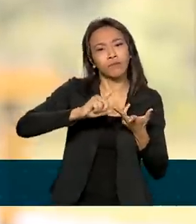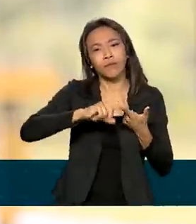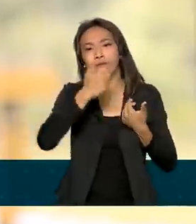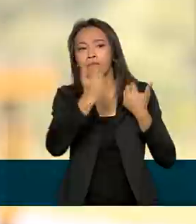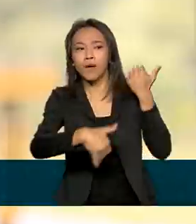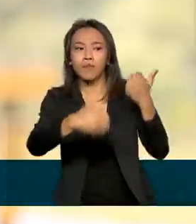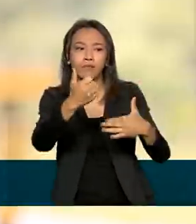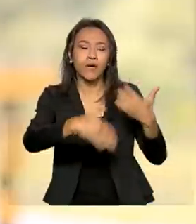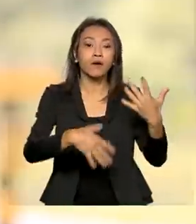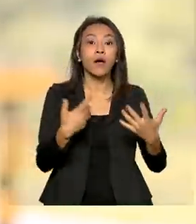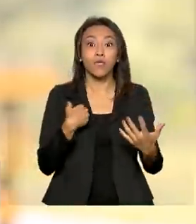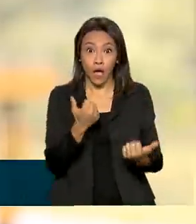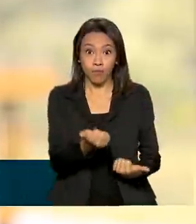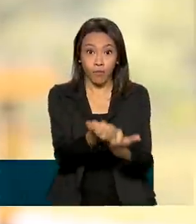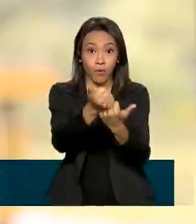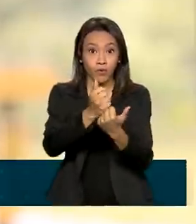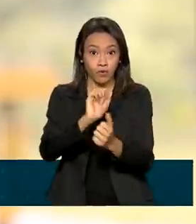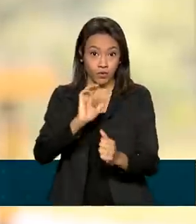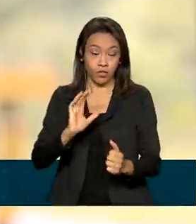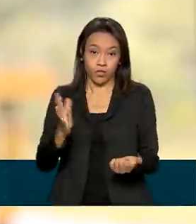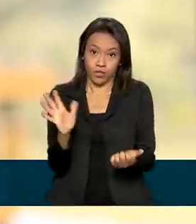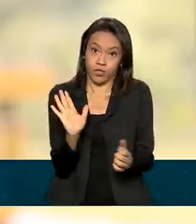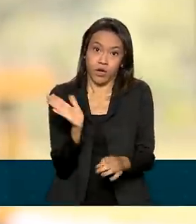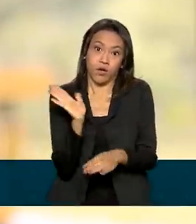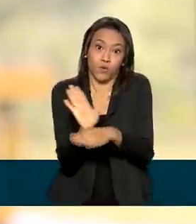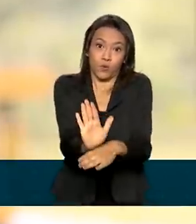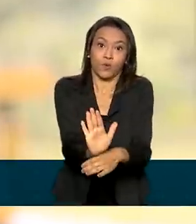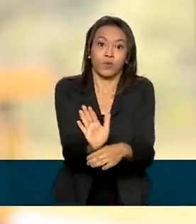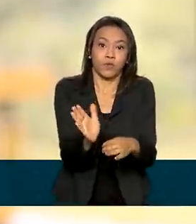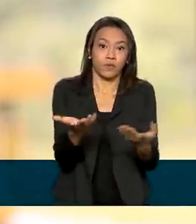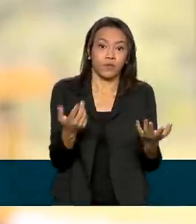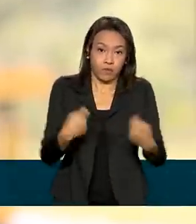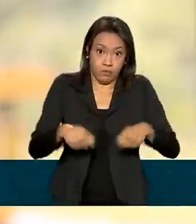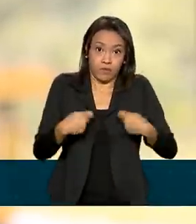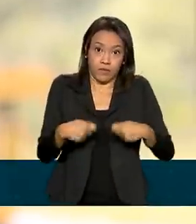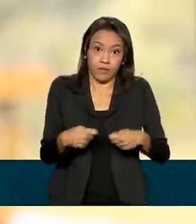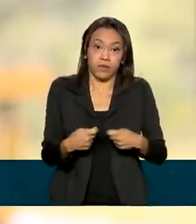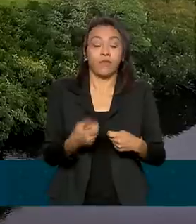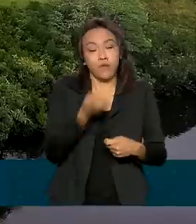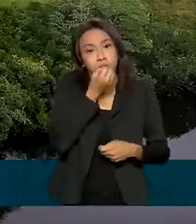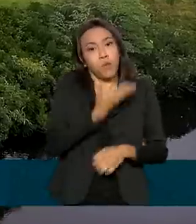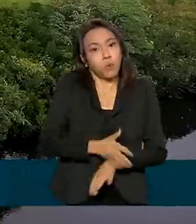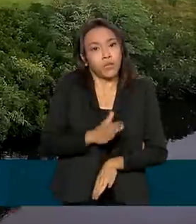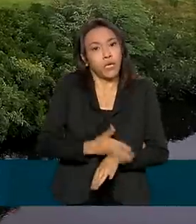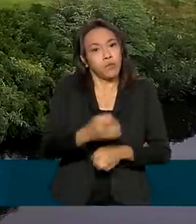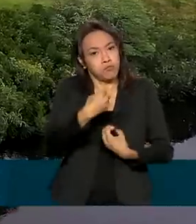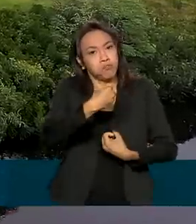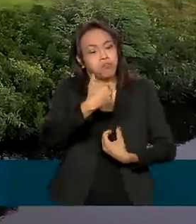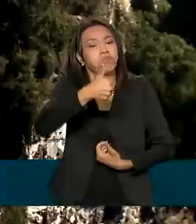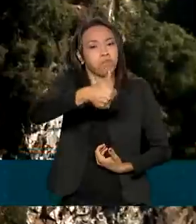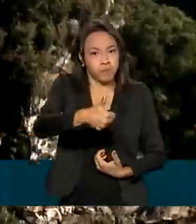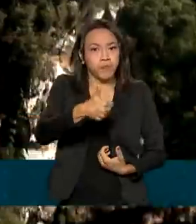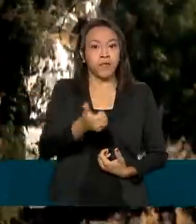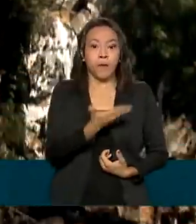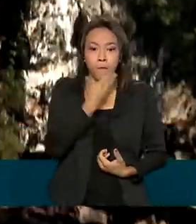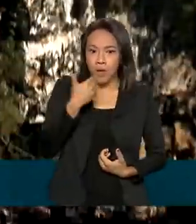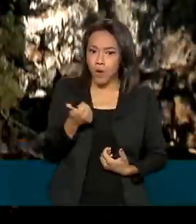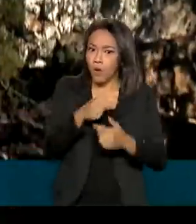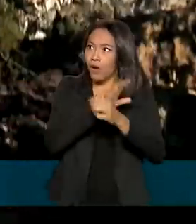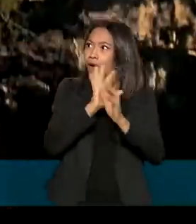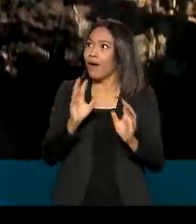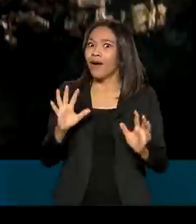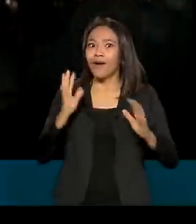primeiros socorros, então foi bem, bem, muito bom o treinamento. Com todas as melhorias, além da